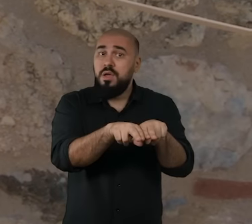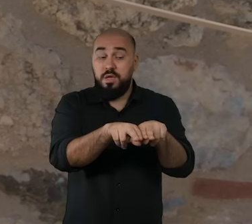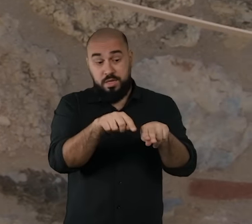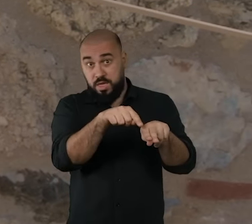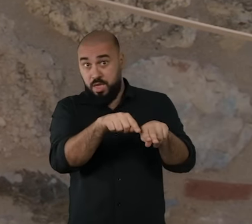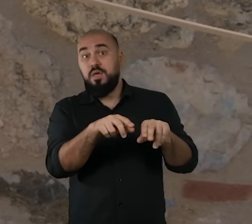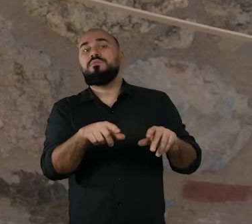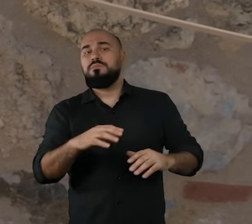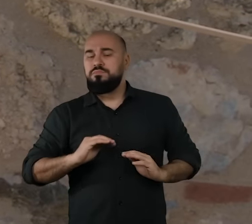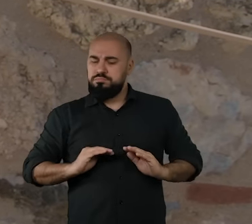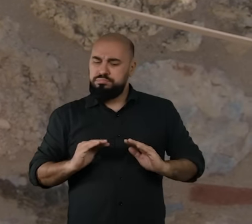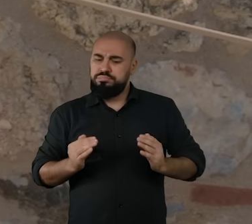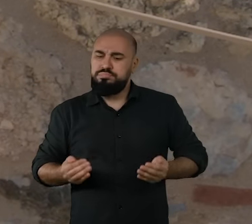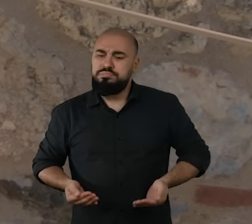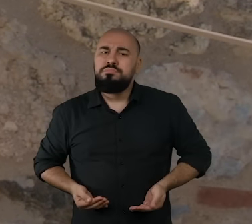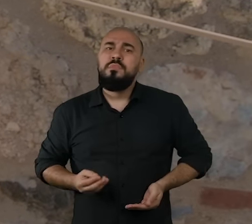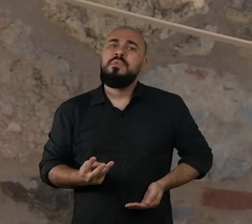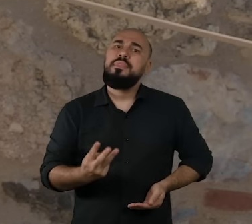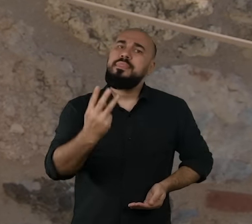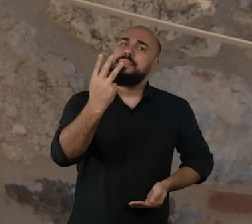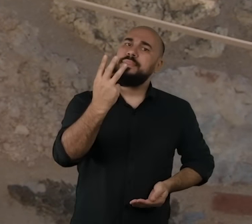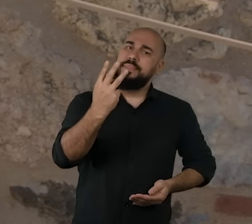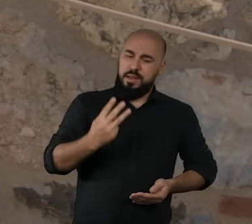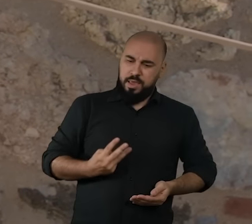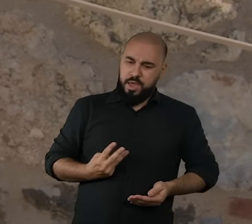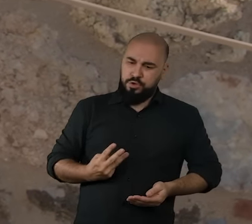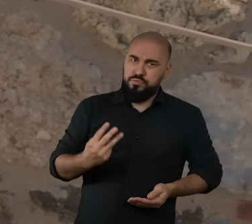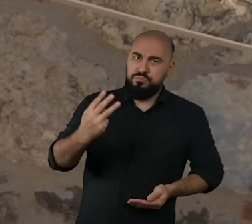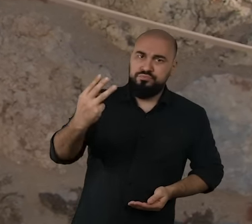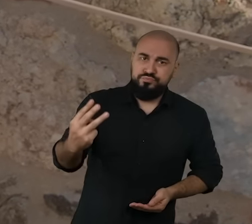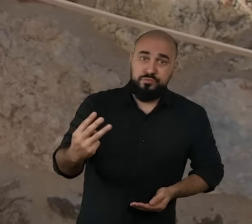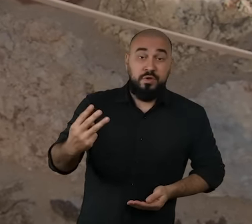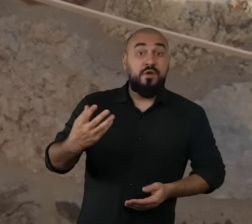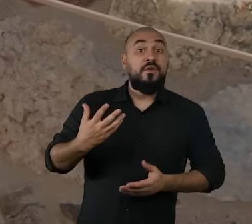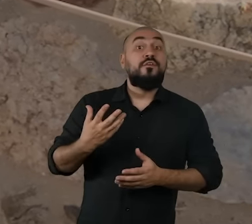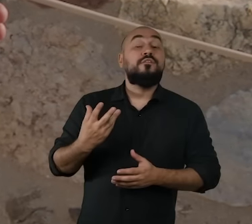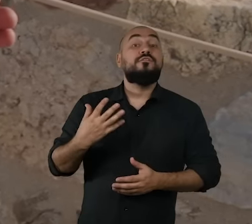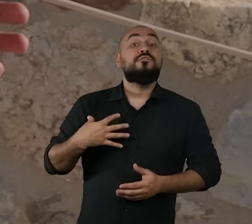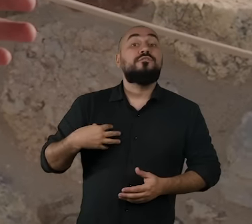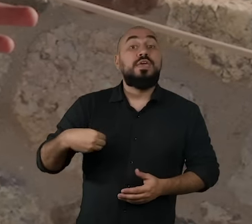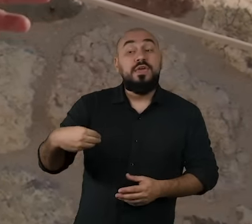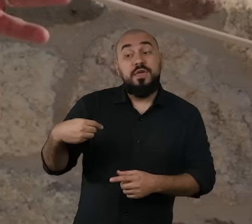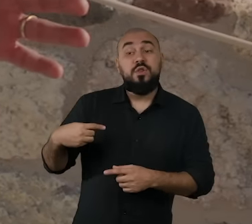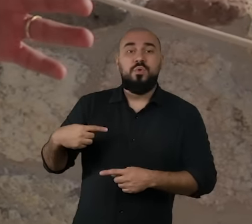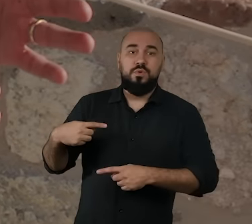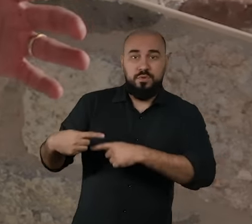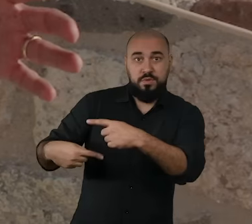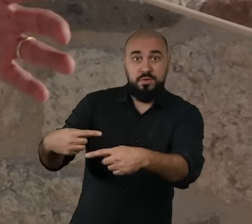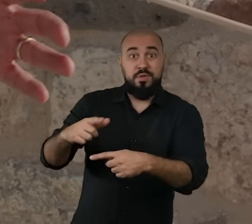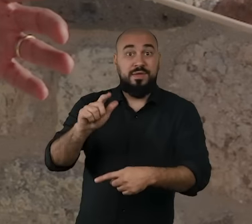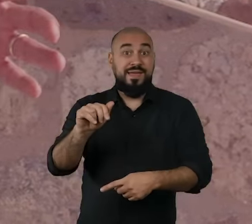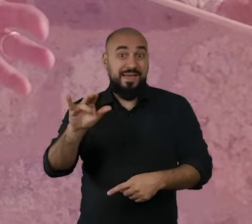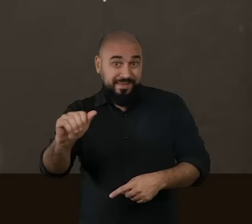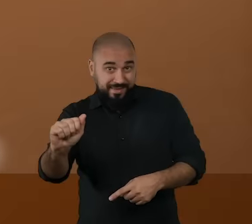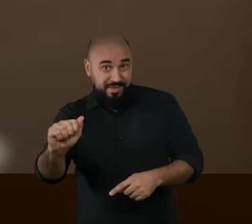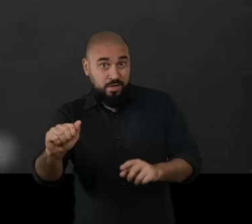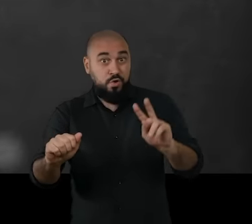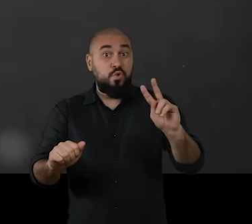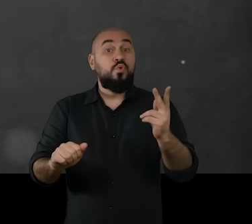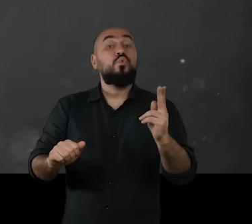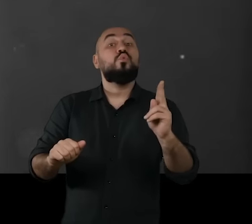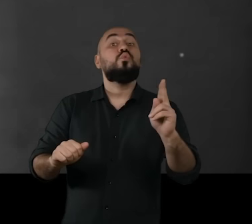dessa relação incestuosa, saem três categorias diferentes de filhos ou descendentes de Gaia e Uranus.